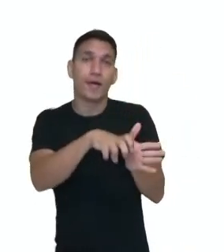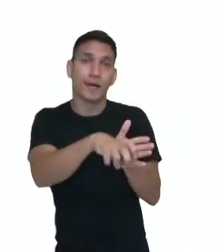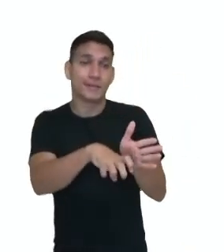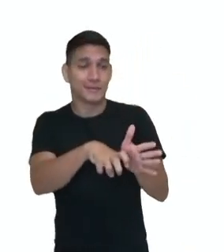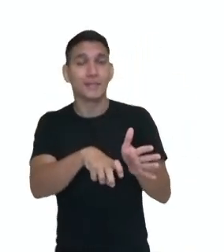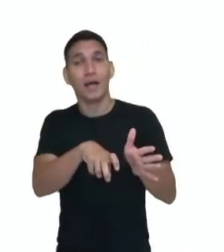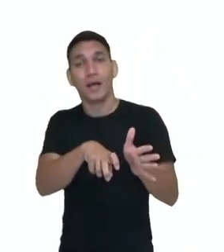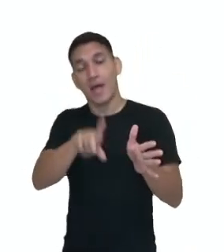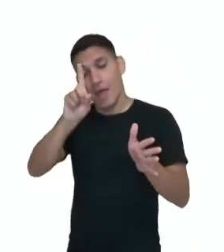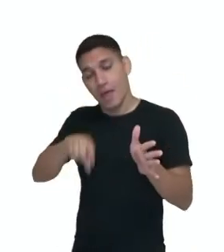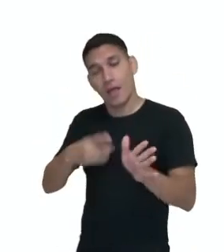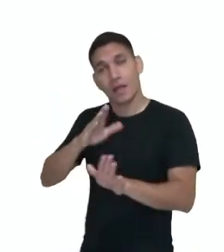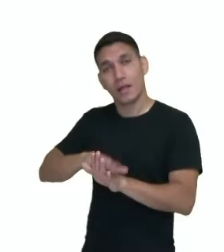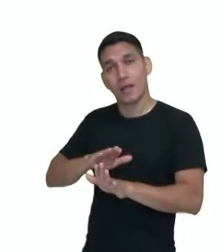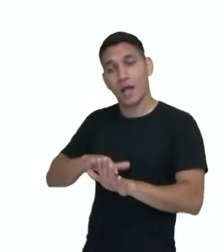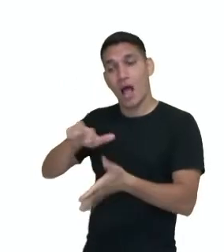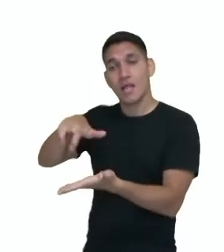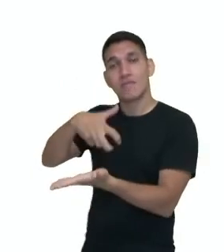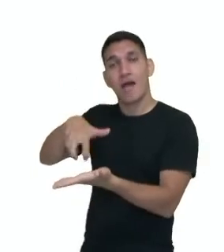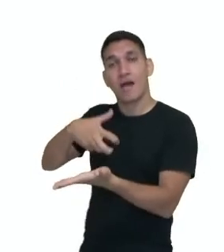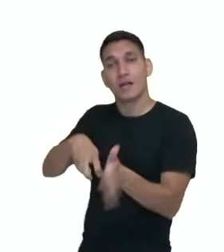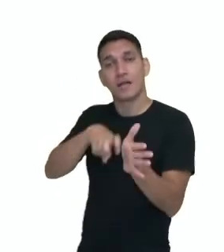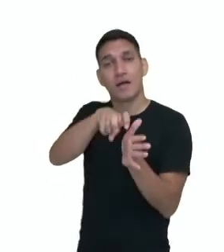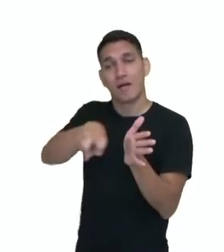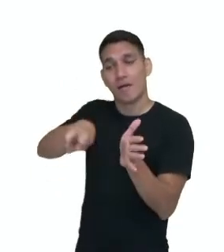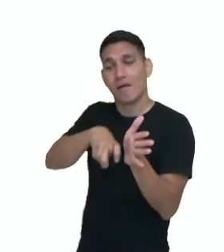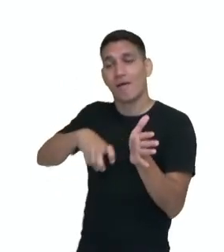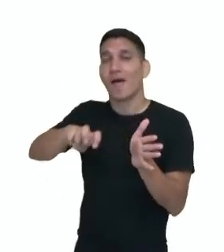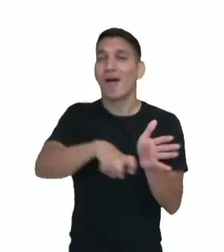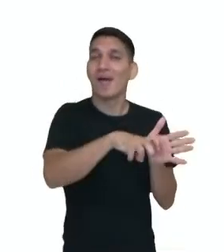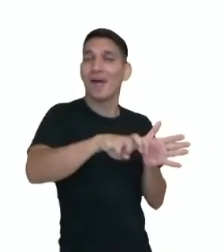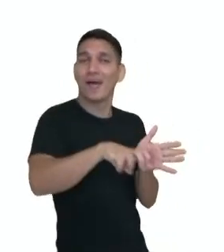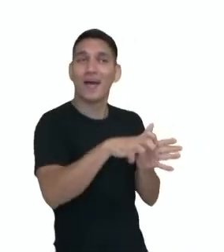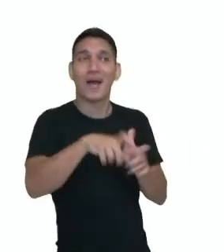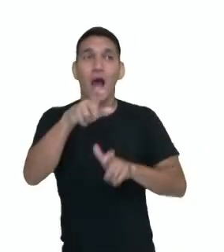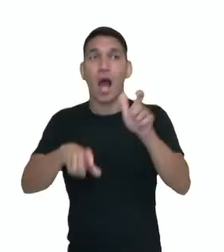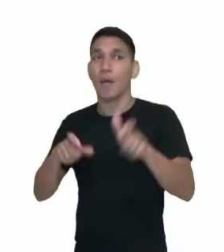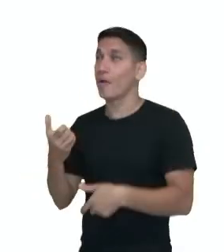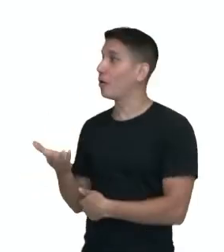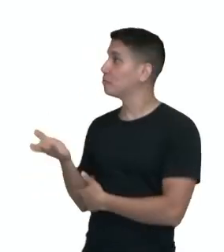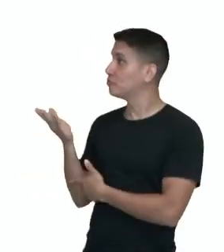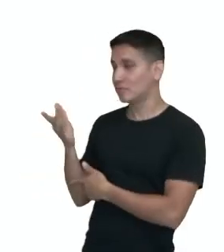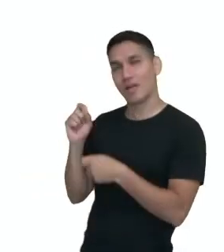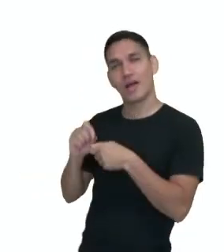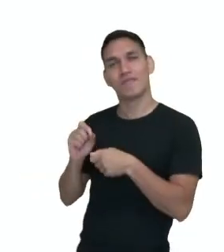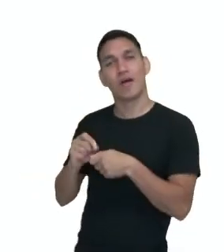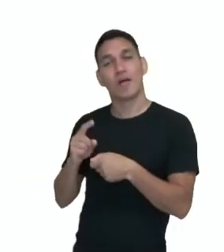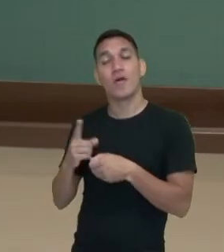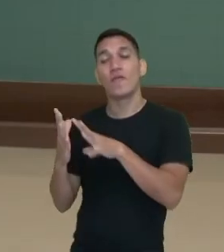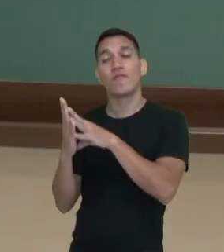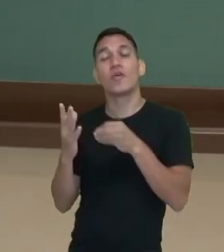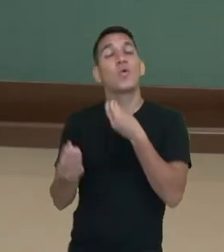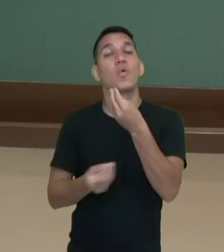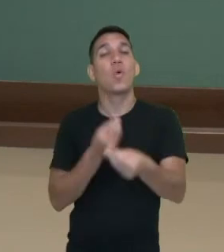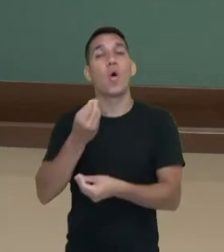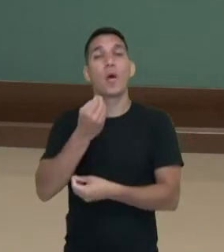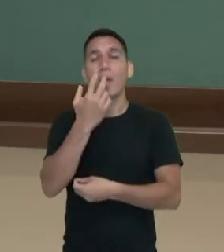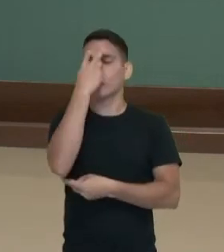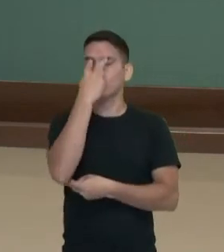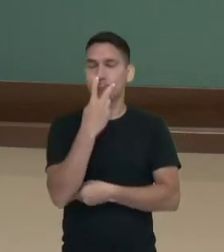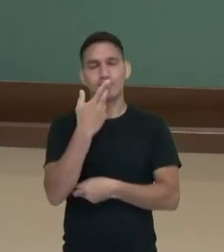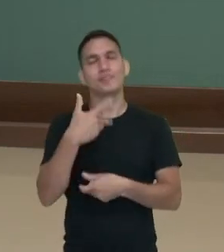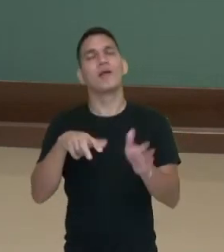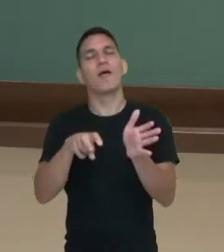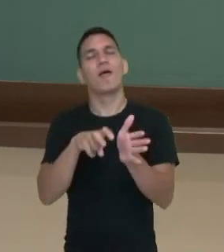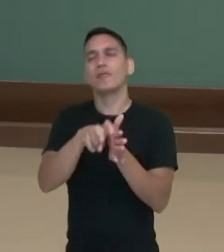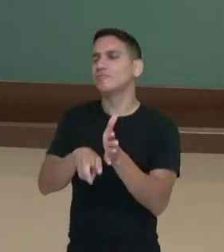ali, ali de forma com o pessoal ali de venda, simulando pessoas cegas. Então, ela